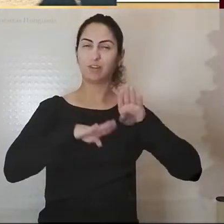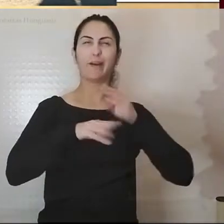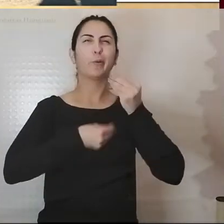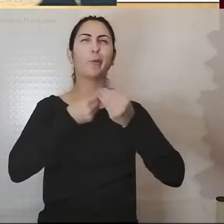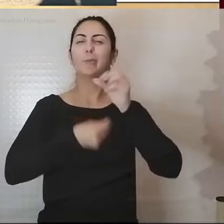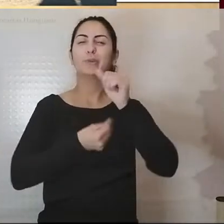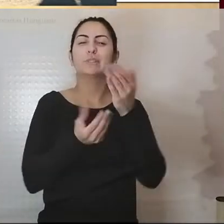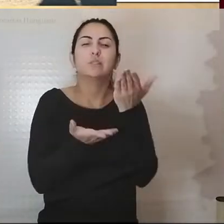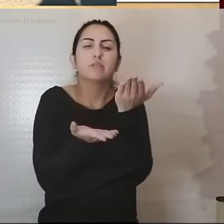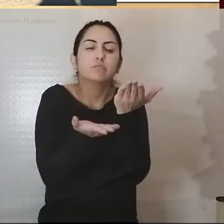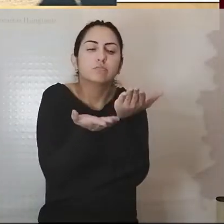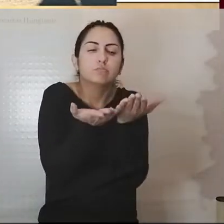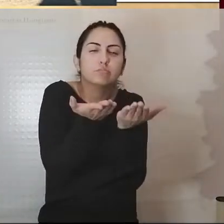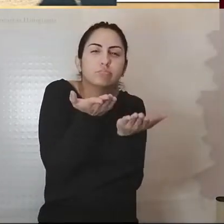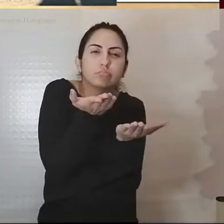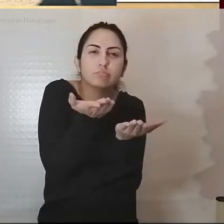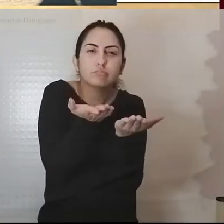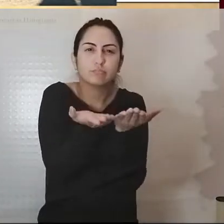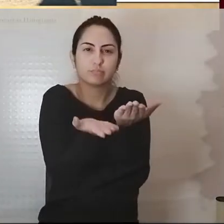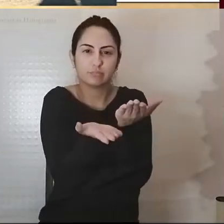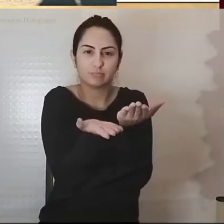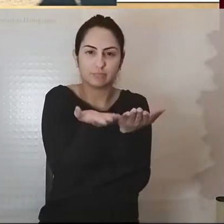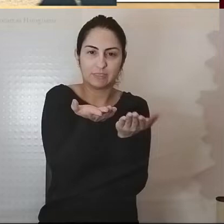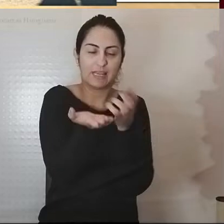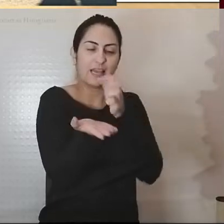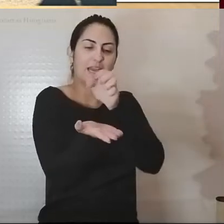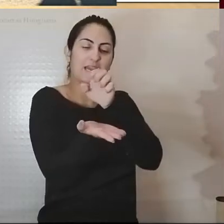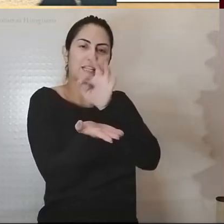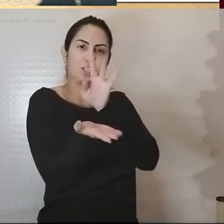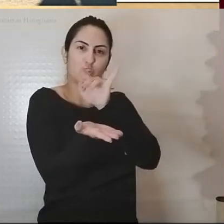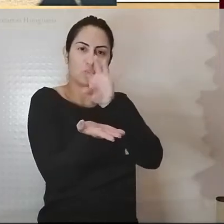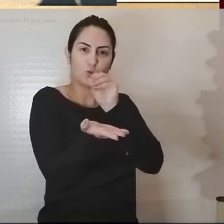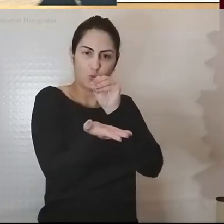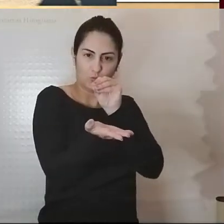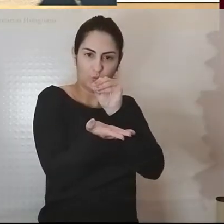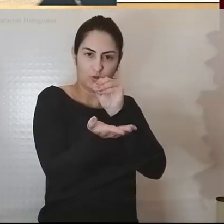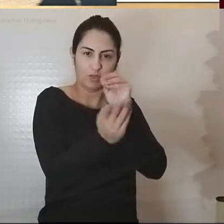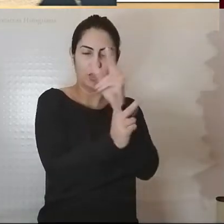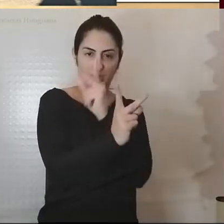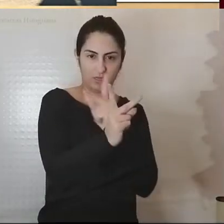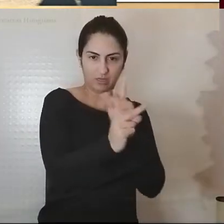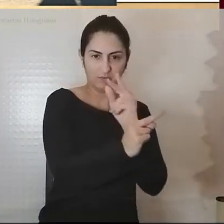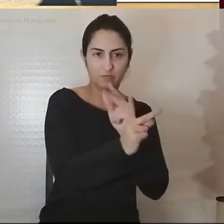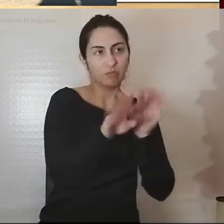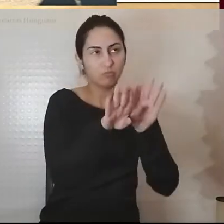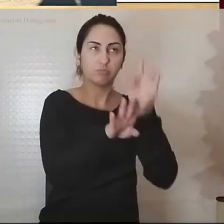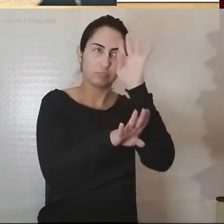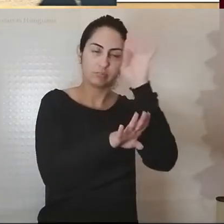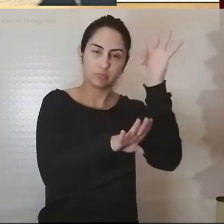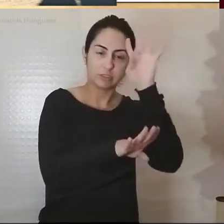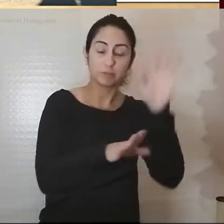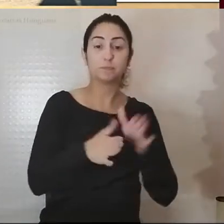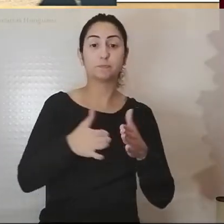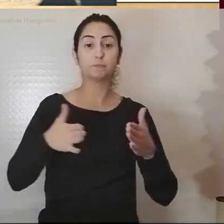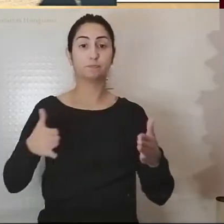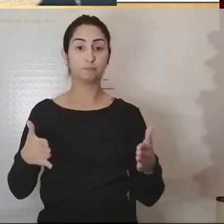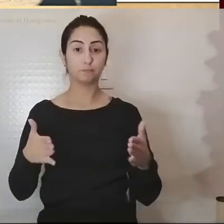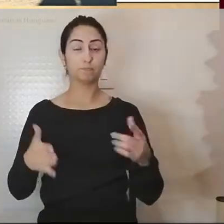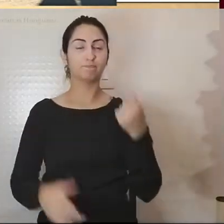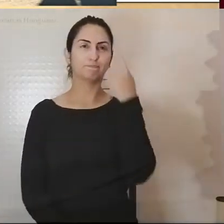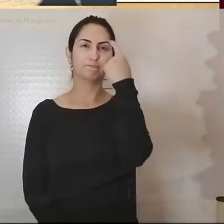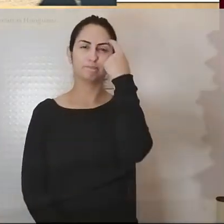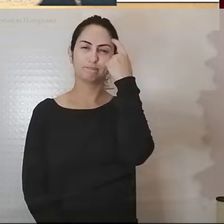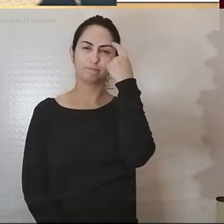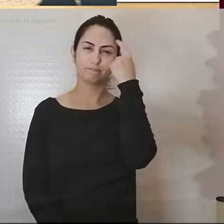o exercício etnográfico e possibilidades de teorização. E, portanto, é neste sentido